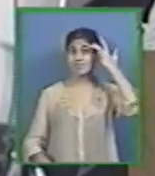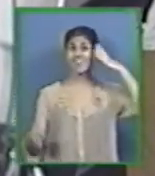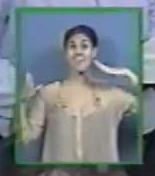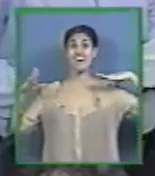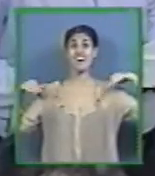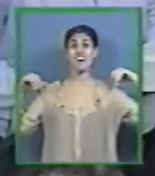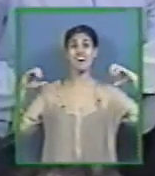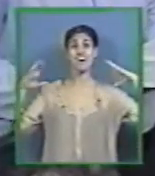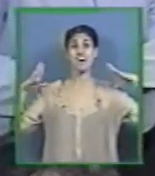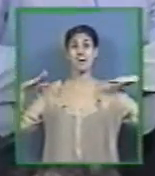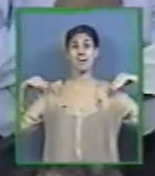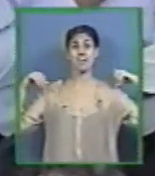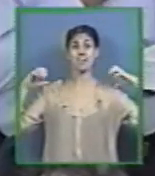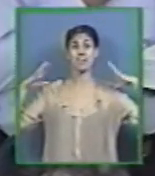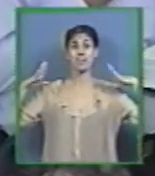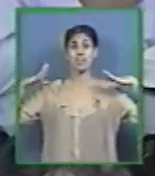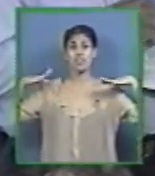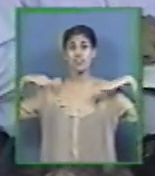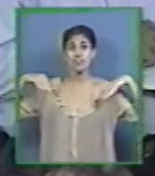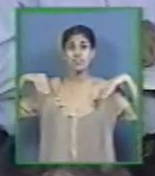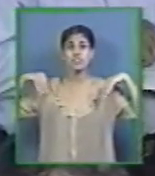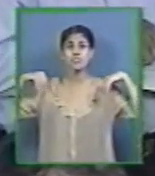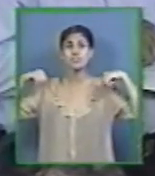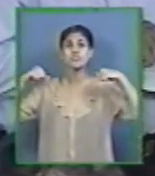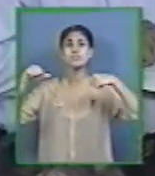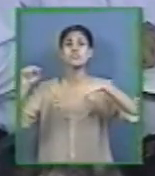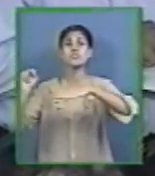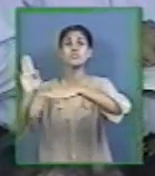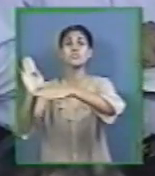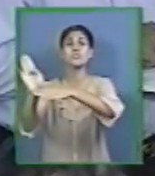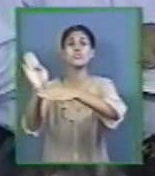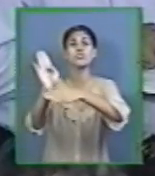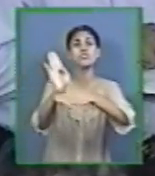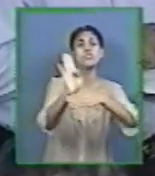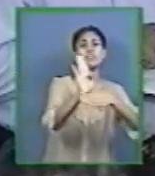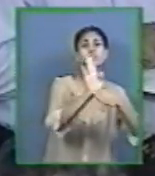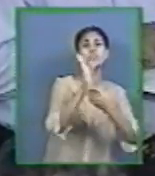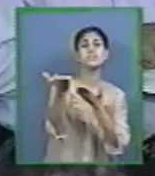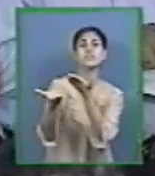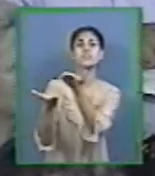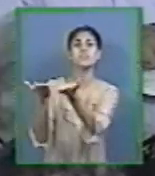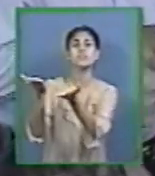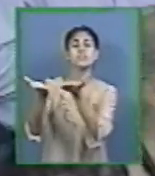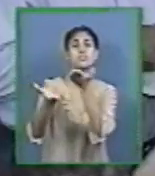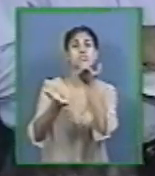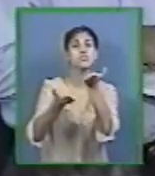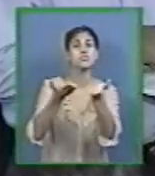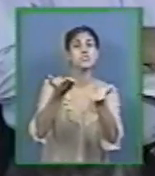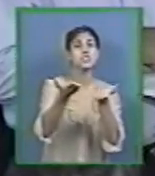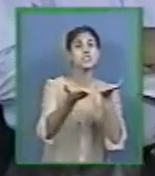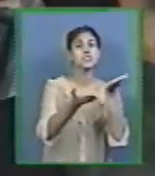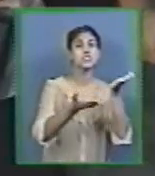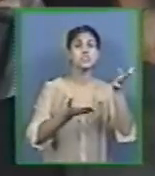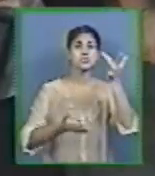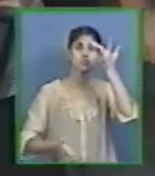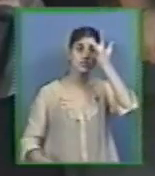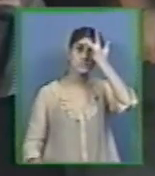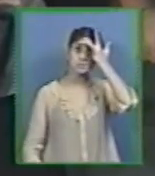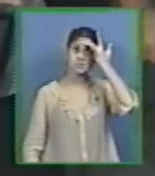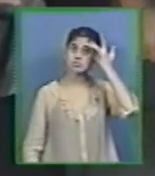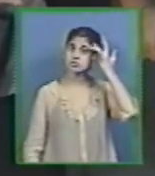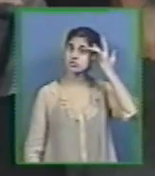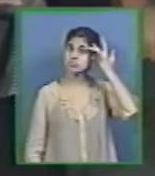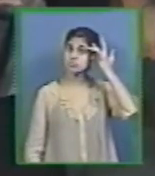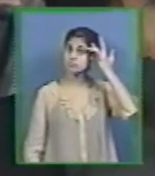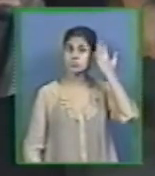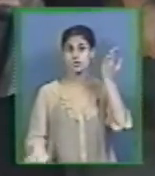Enviados para servir A favor Daqueles que iam